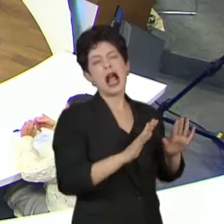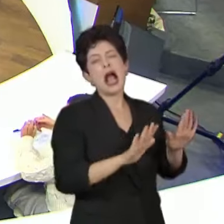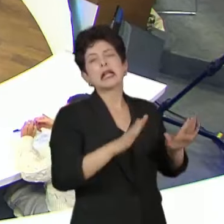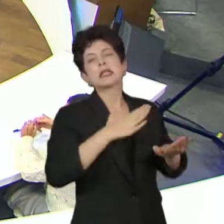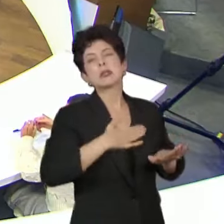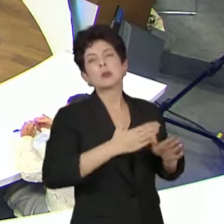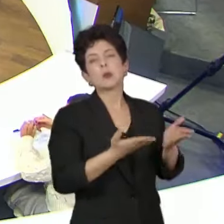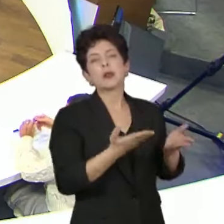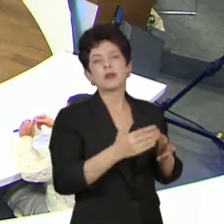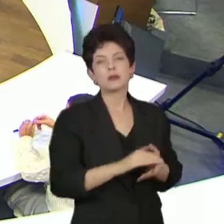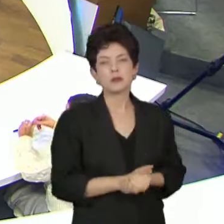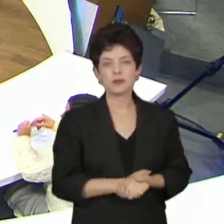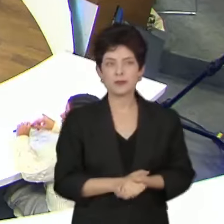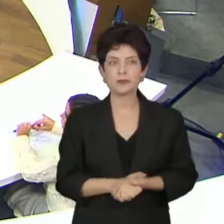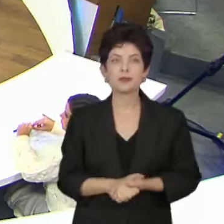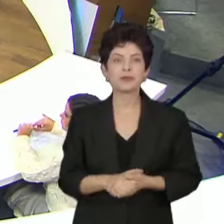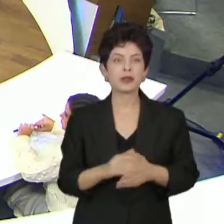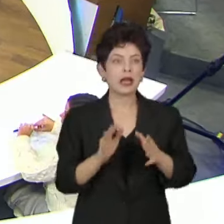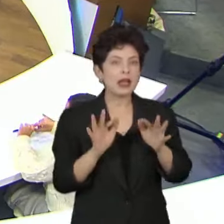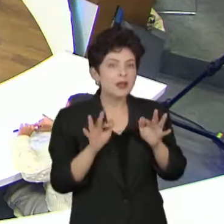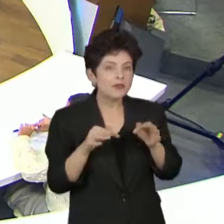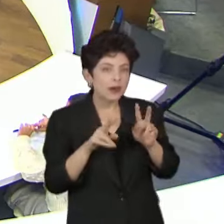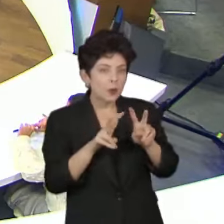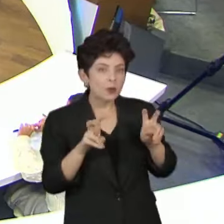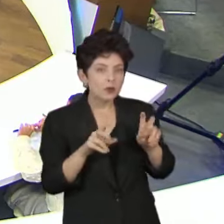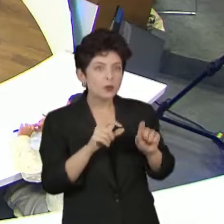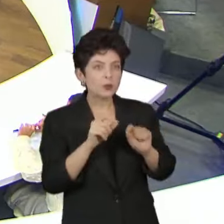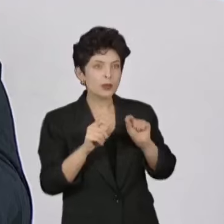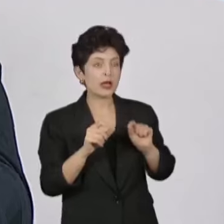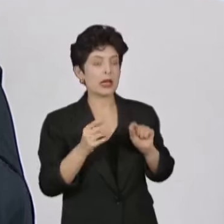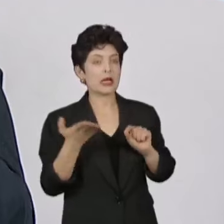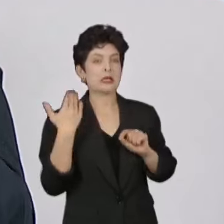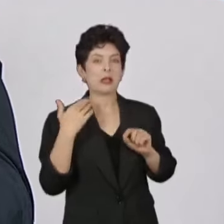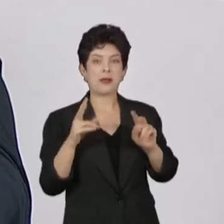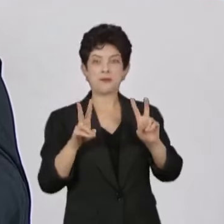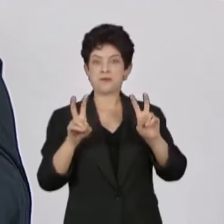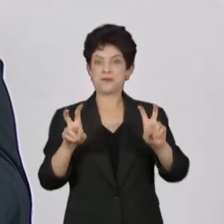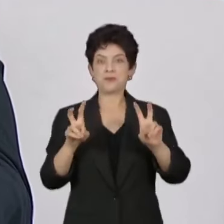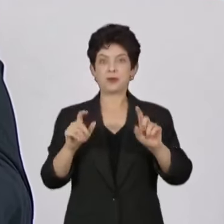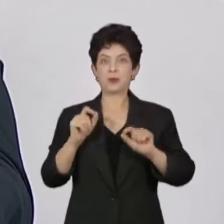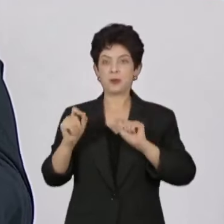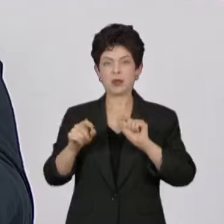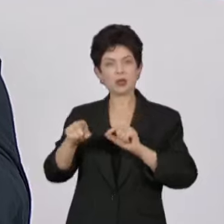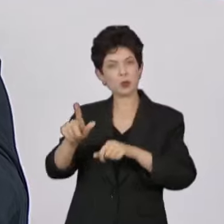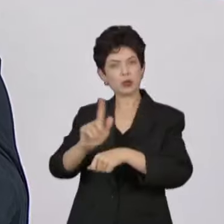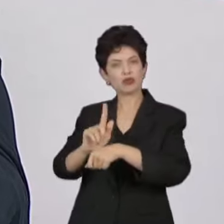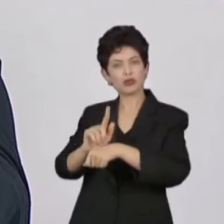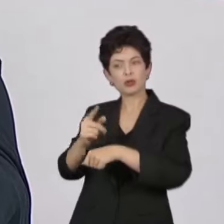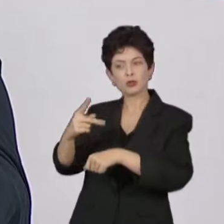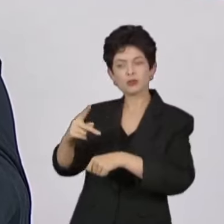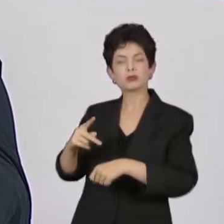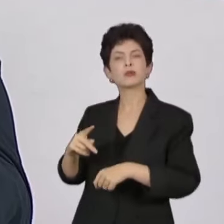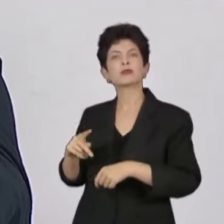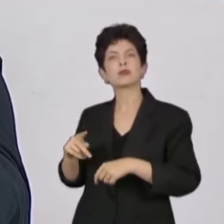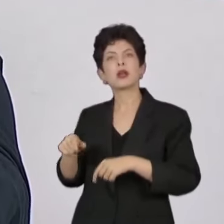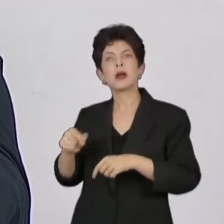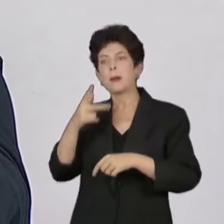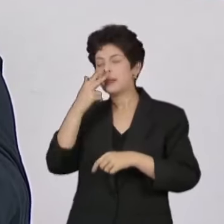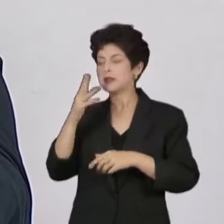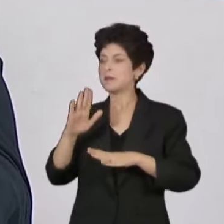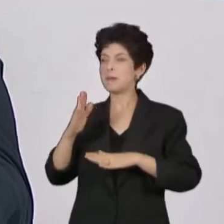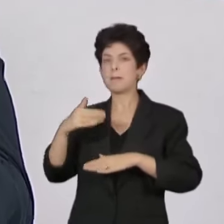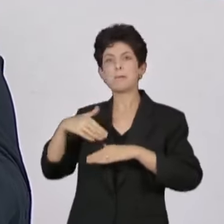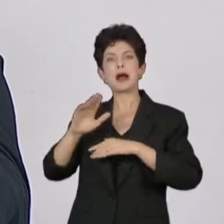Retomar a questão anterior para esgotar o assunto, porque havia uma expectativa no mundo jurídico de que a gestão do senhor daria um caráter mais